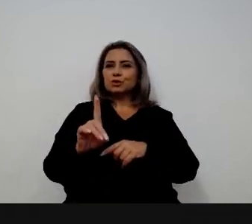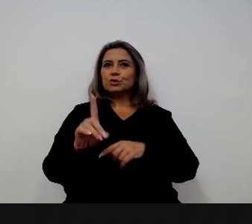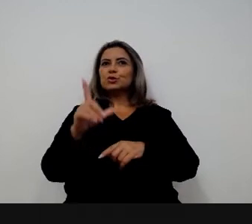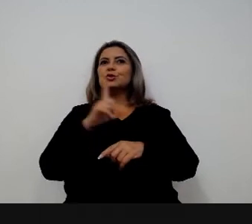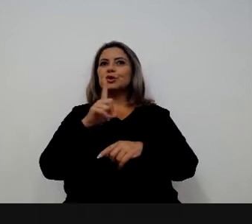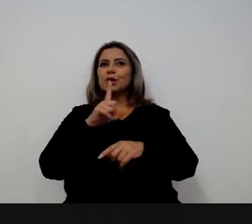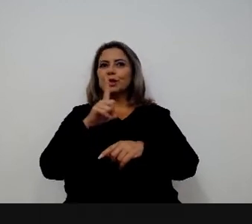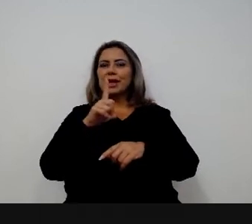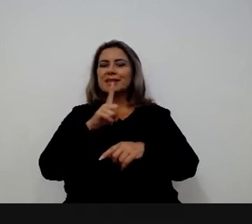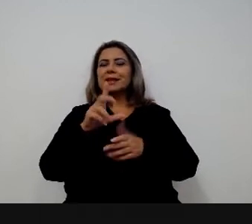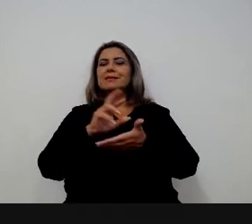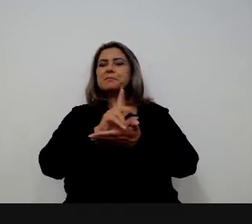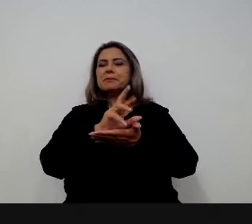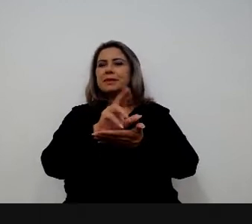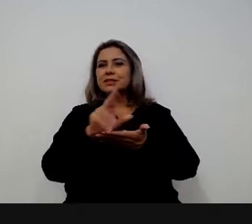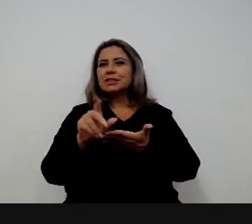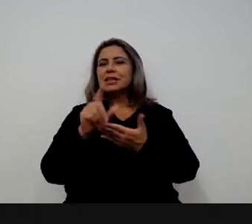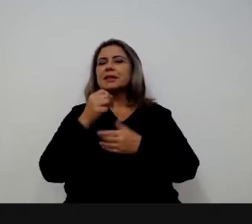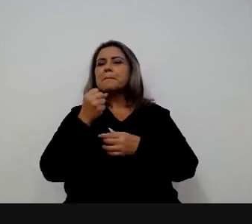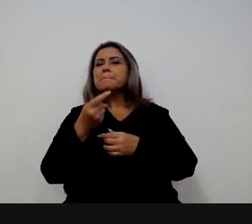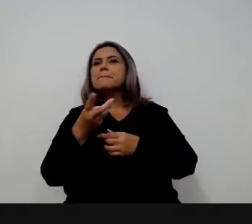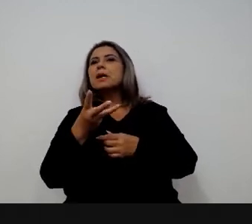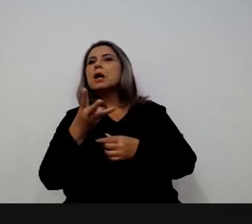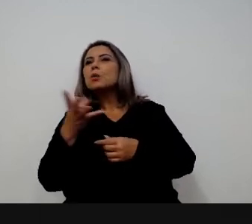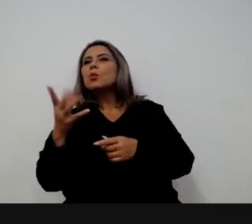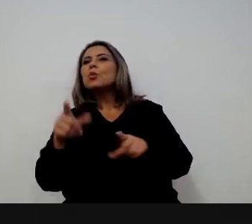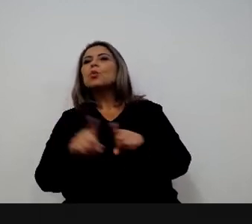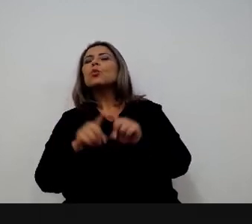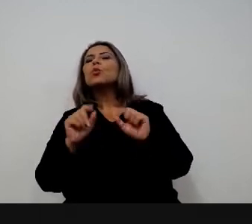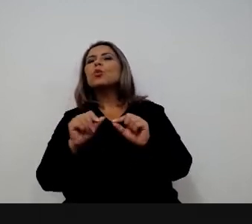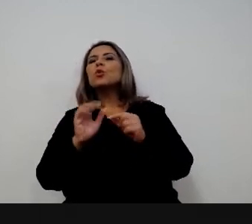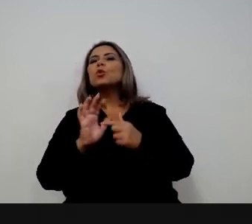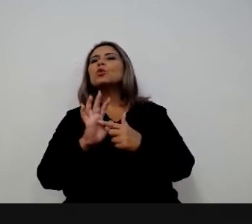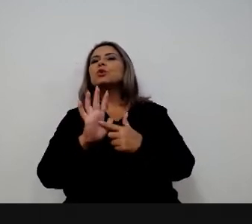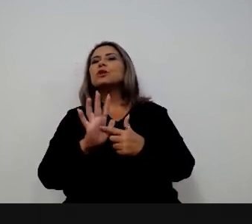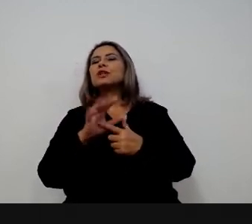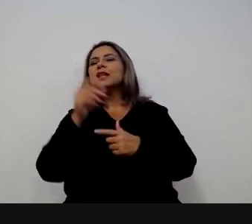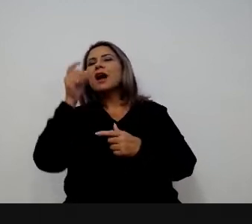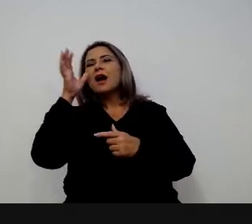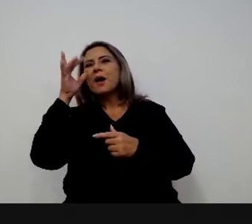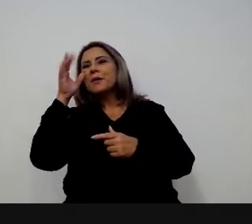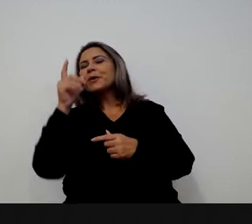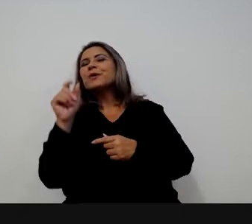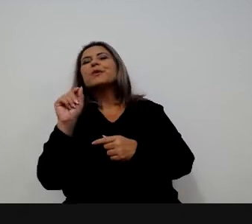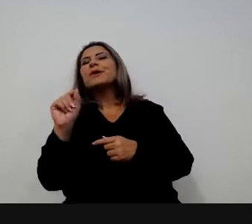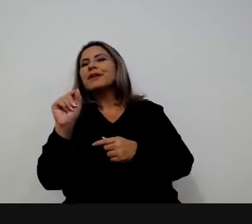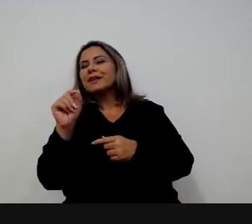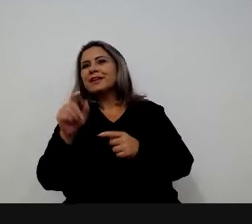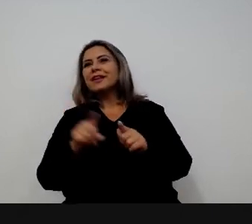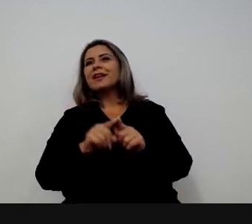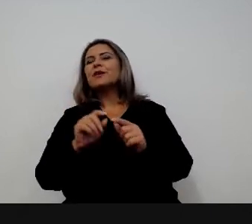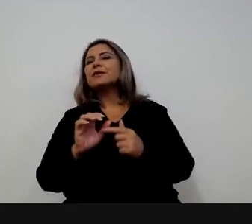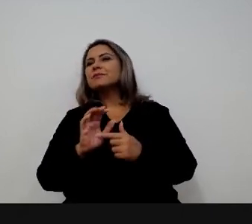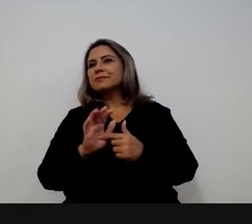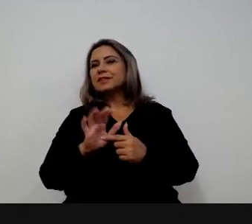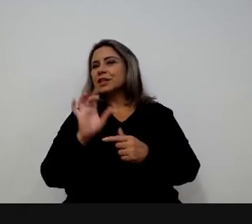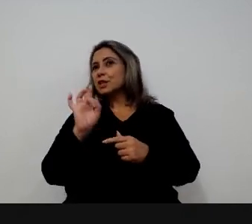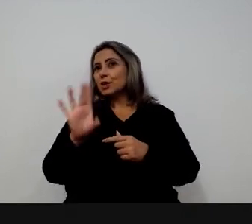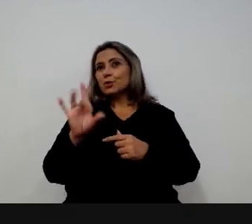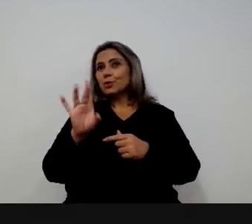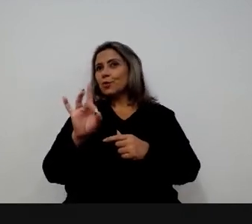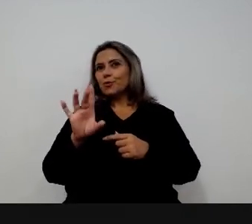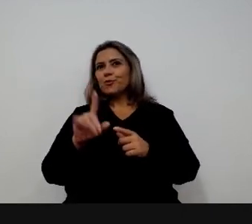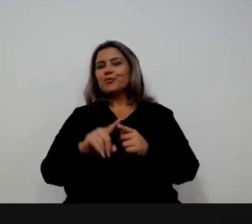exatamente o que tem mais transversalidade e mais quantidade de demanda e o curioso é que a gente vê nesse quadrado não